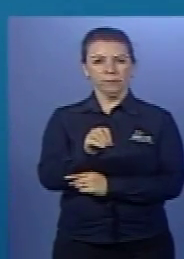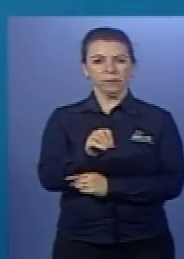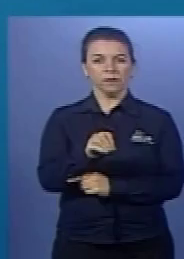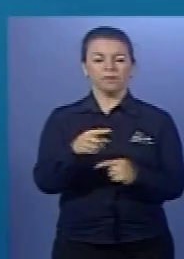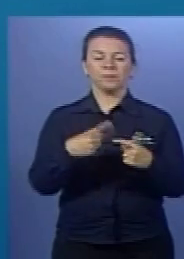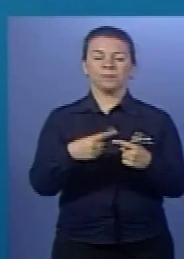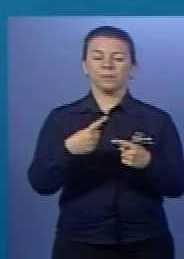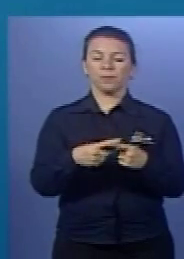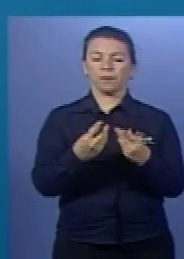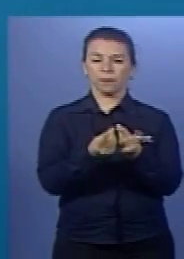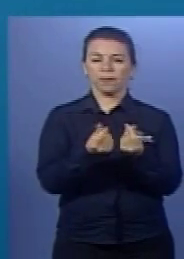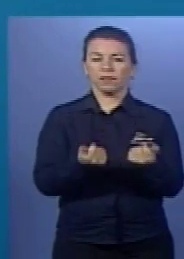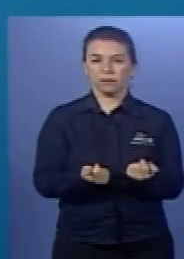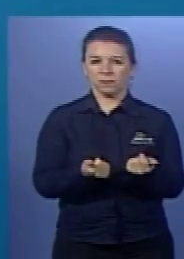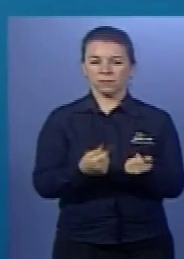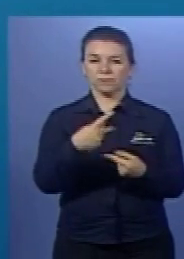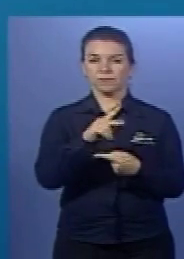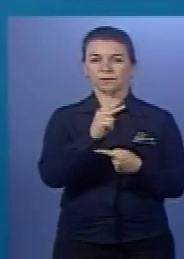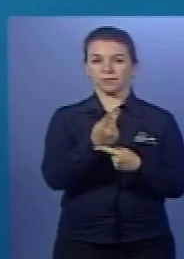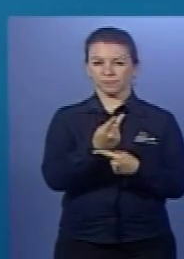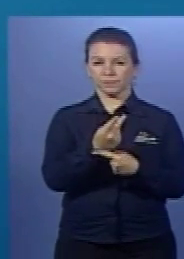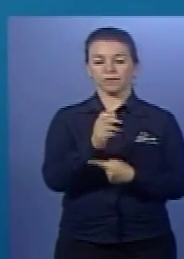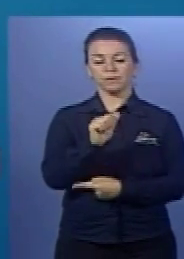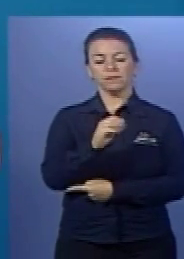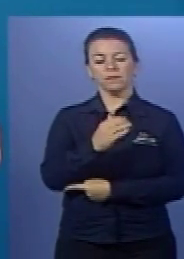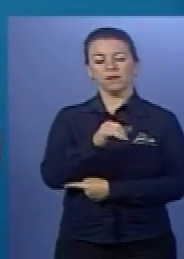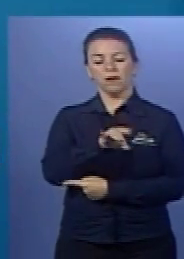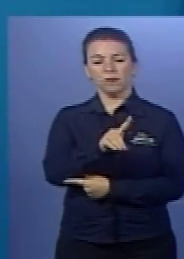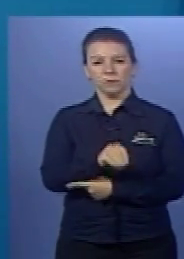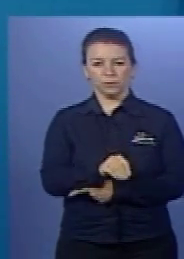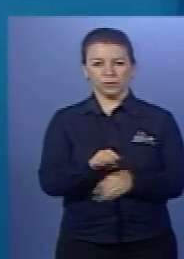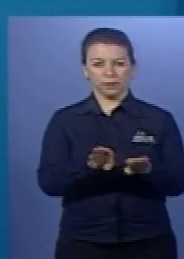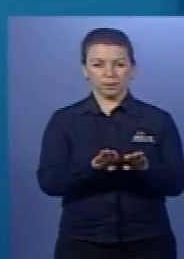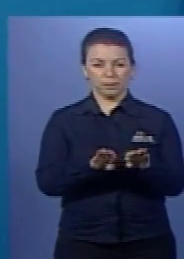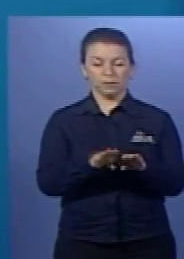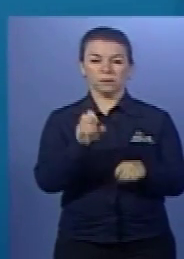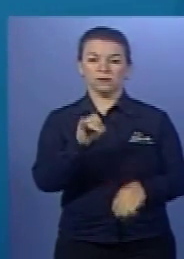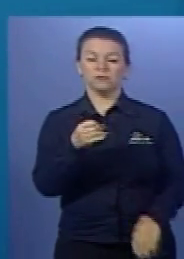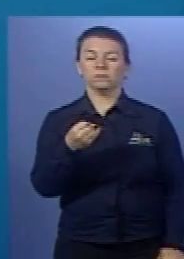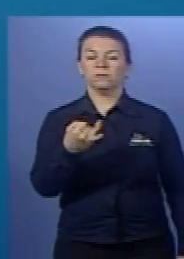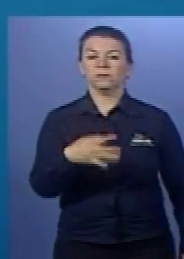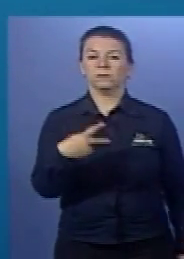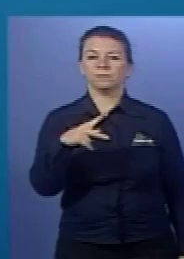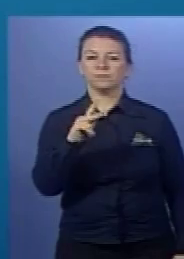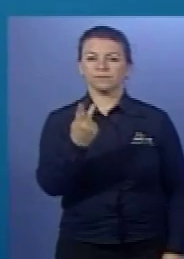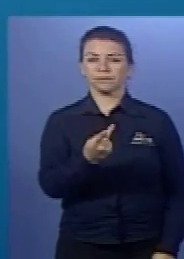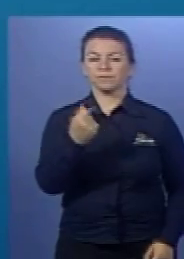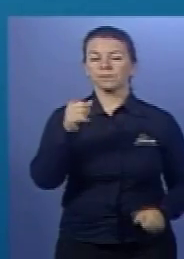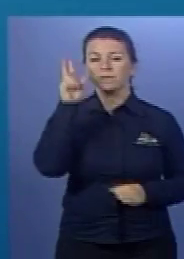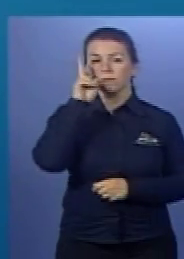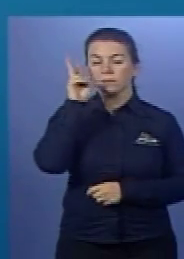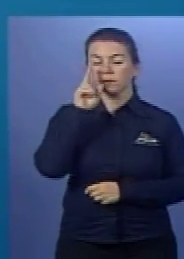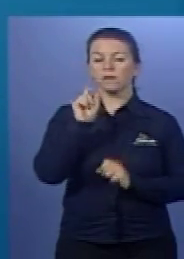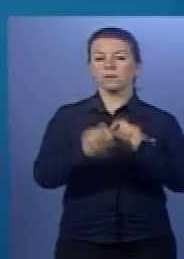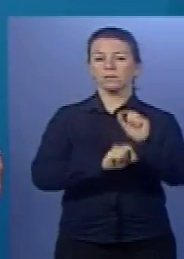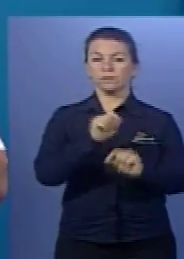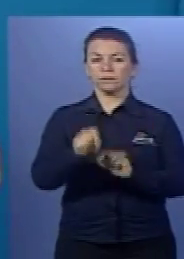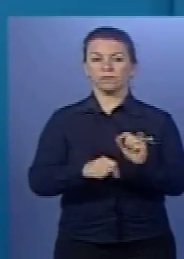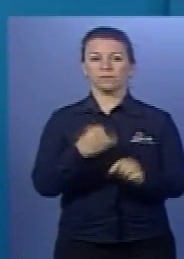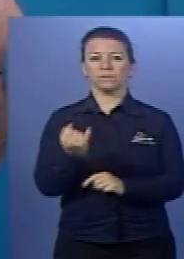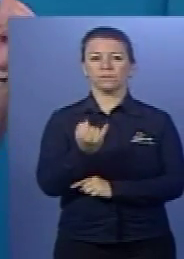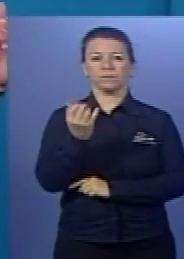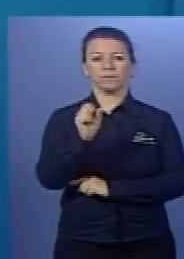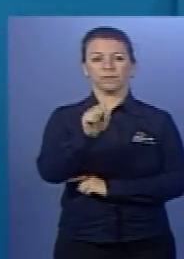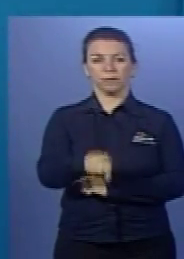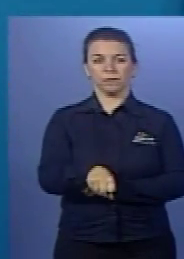uma acidificação e o pH vai ser ácido. Quando fala em pH, galera, você vai ter que lembrar de três coisas importantes,